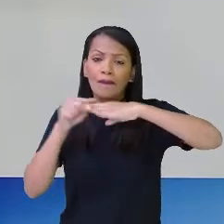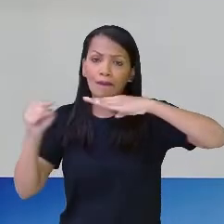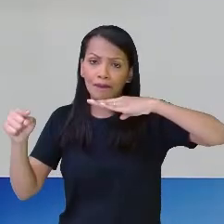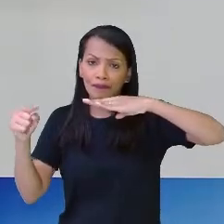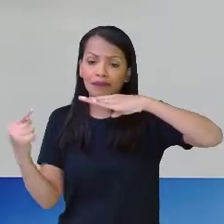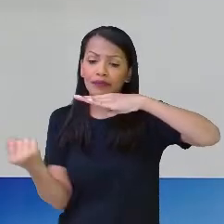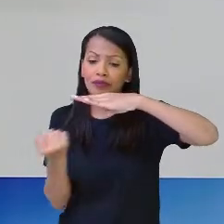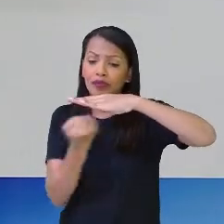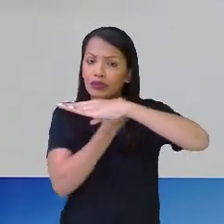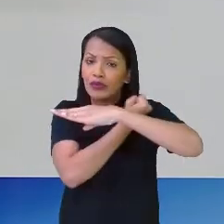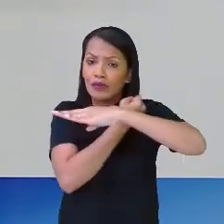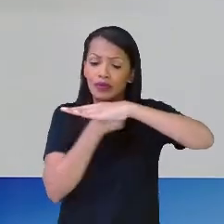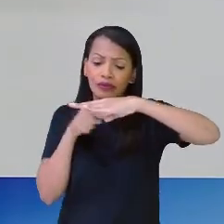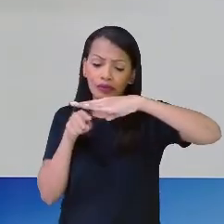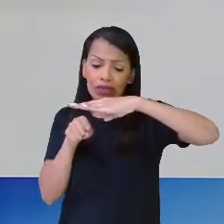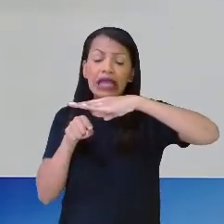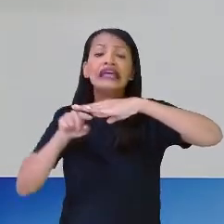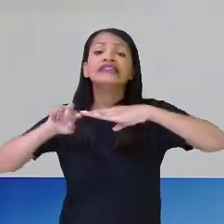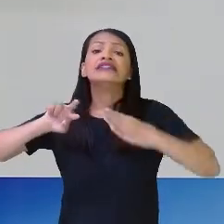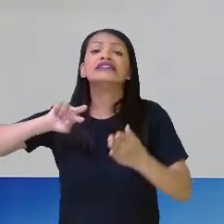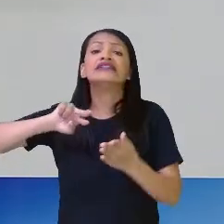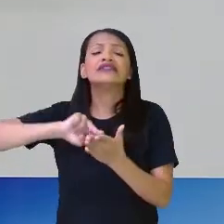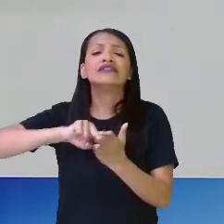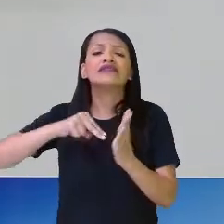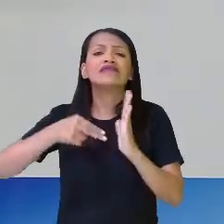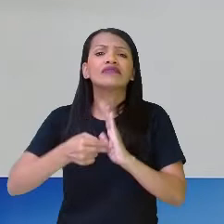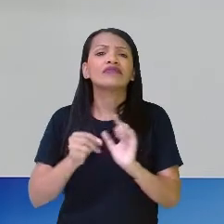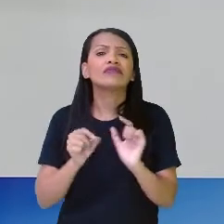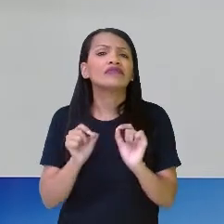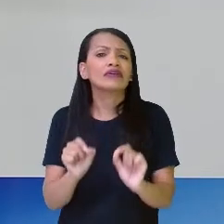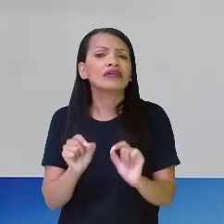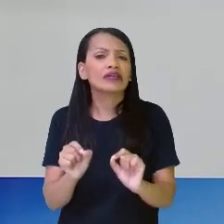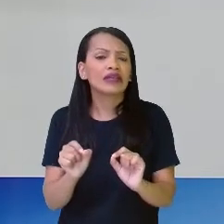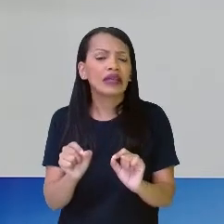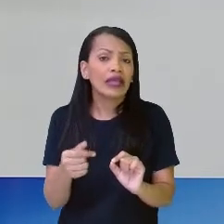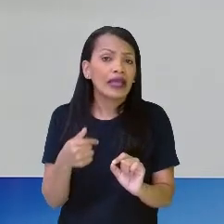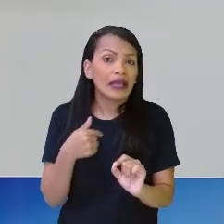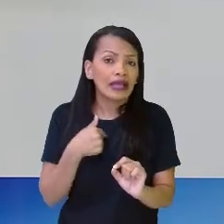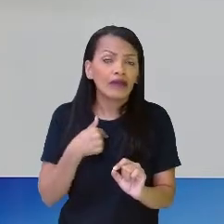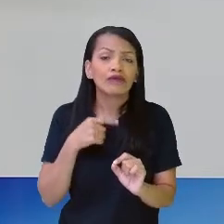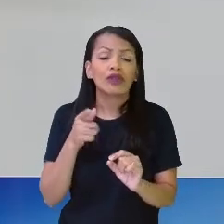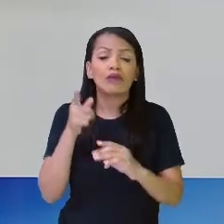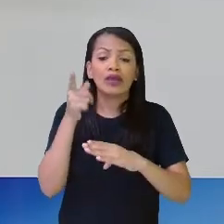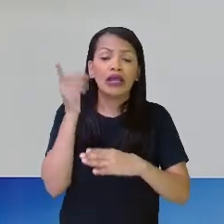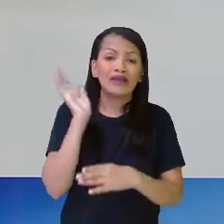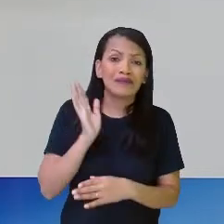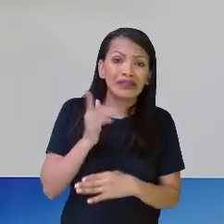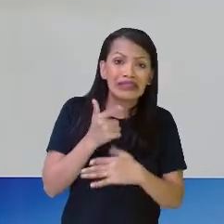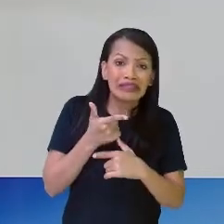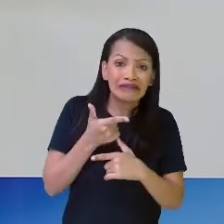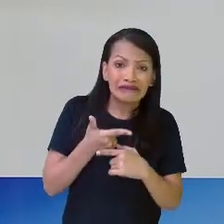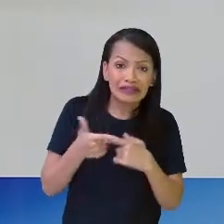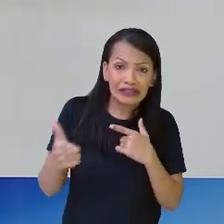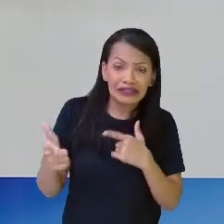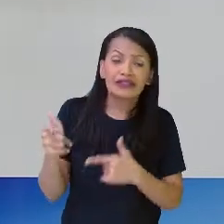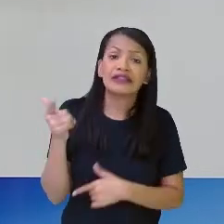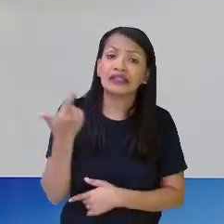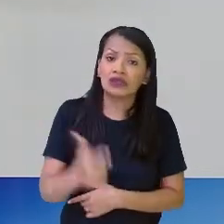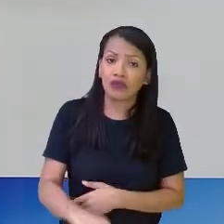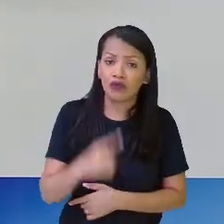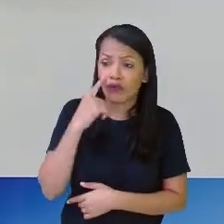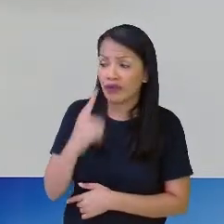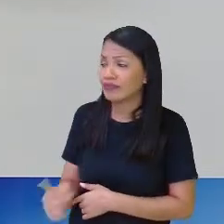número de baixo. E o que que ele significa? Ele significa que eu não tô com alguma coisa inteira, por exemplo, novamente,